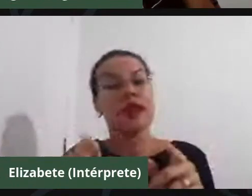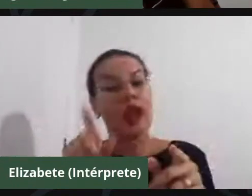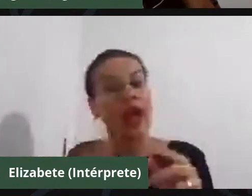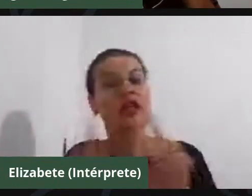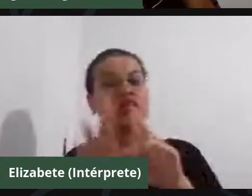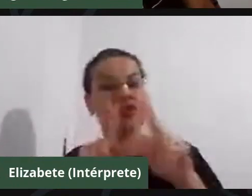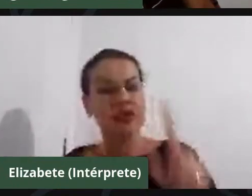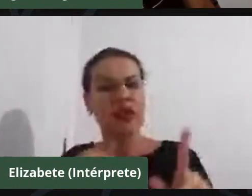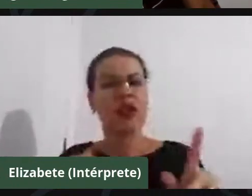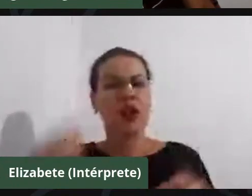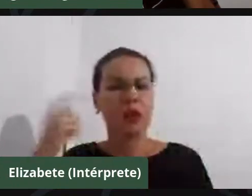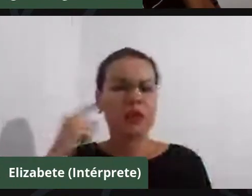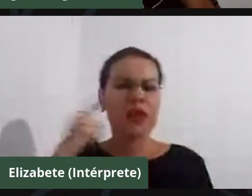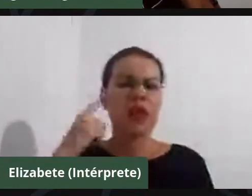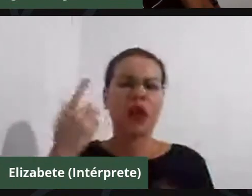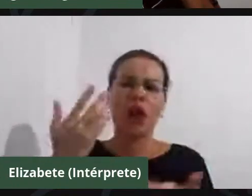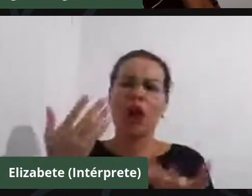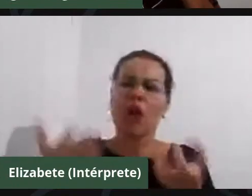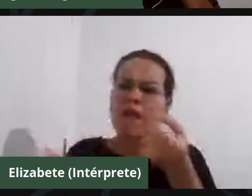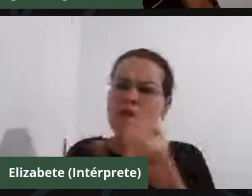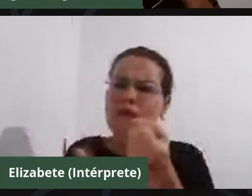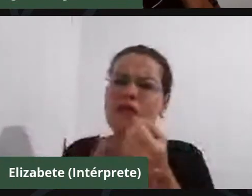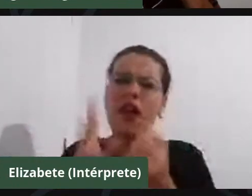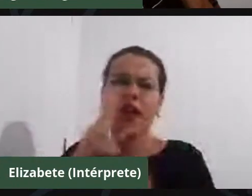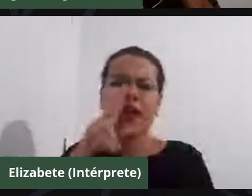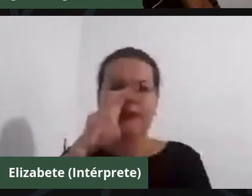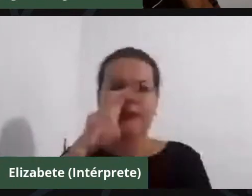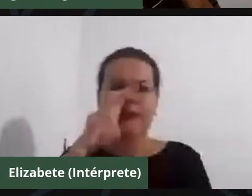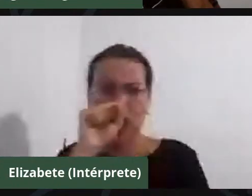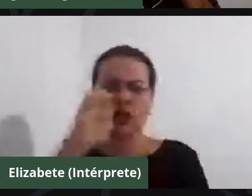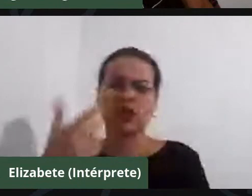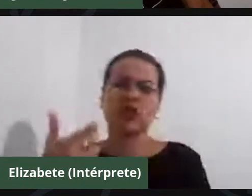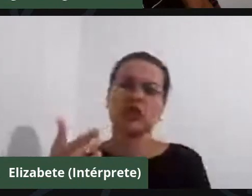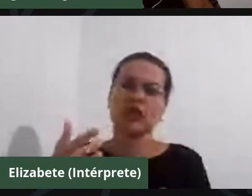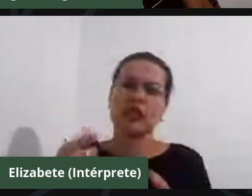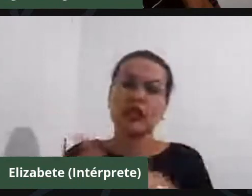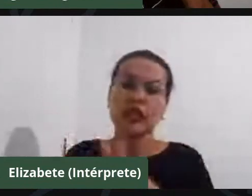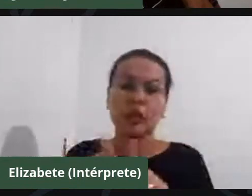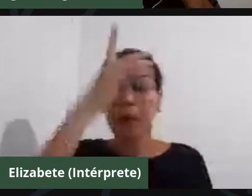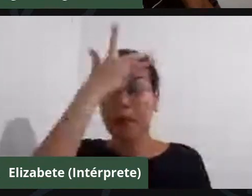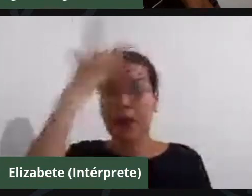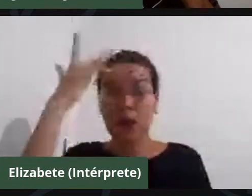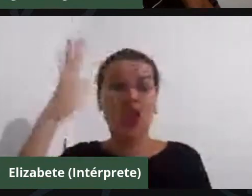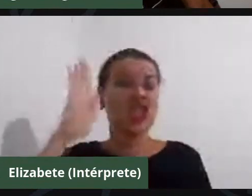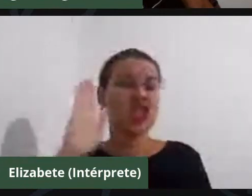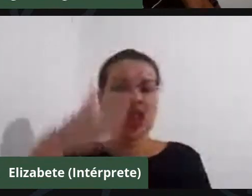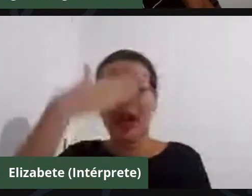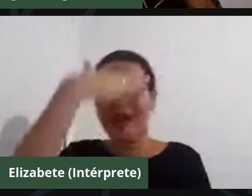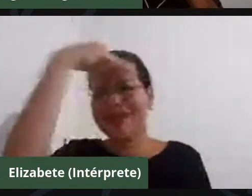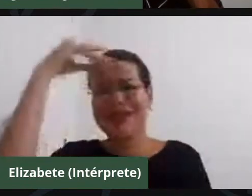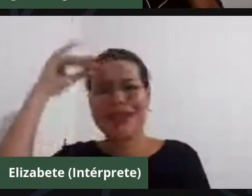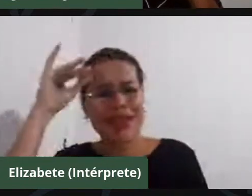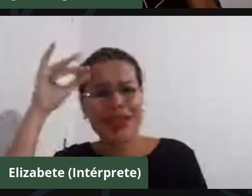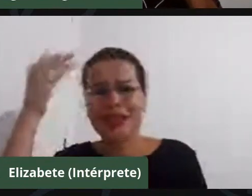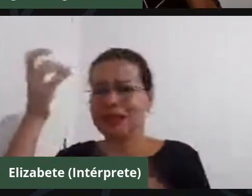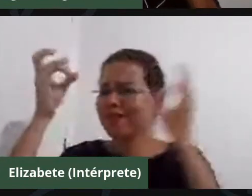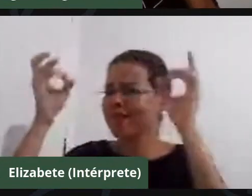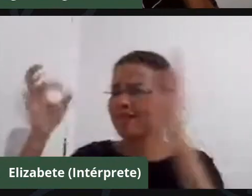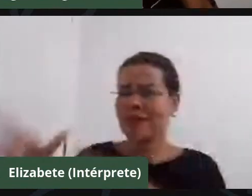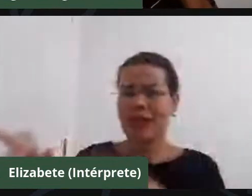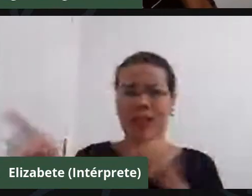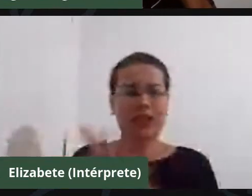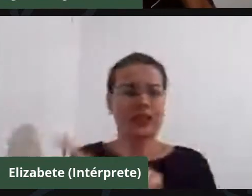muito fértil, e que muitas das nossas pessoas que já tinham desacreditado de estar cultivando e ter boa colheita esse ano,